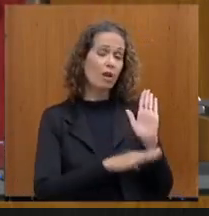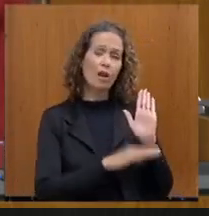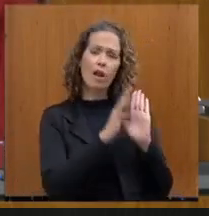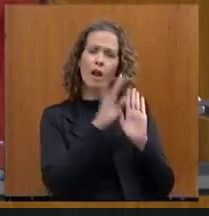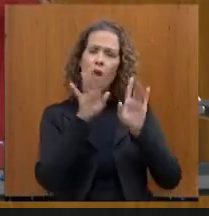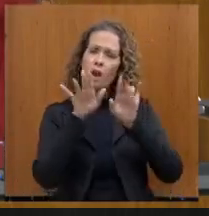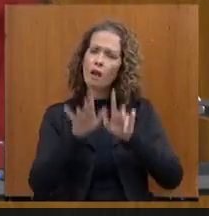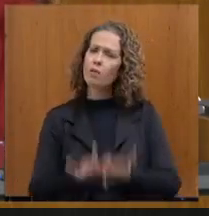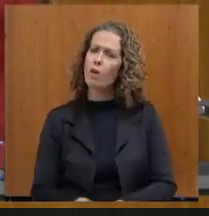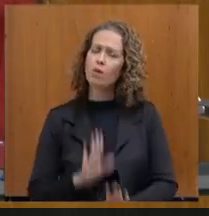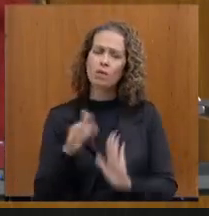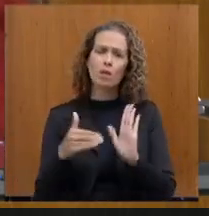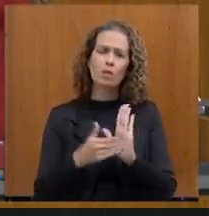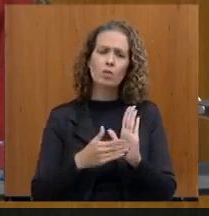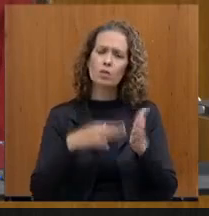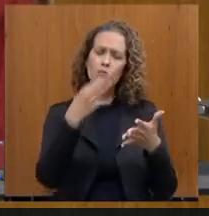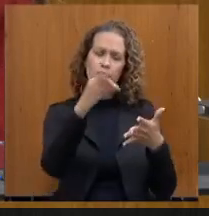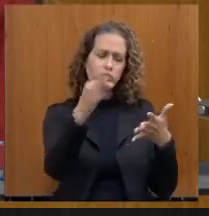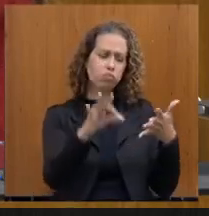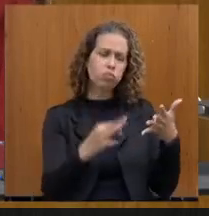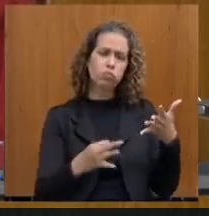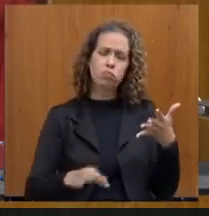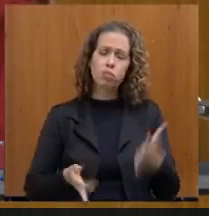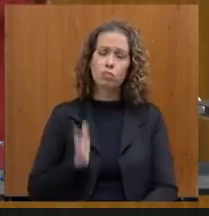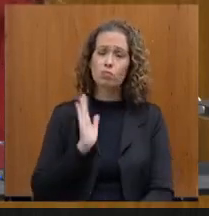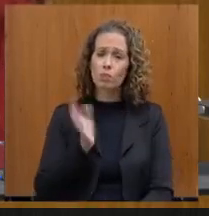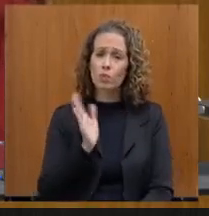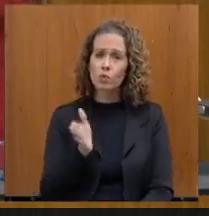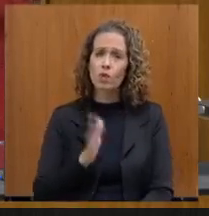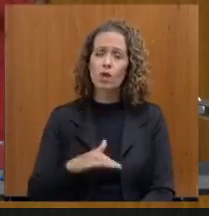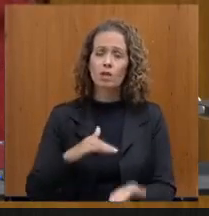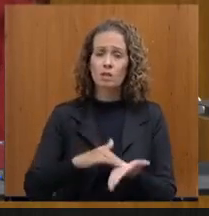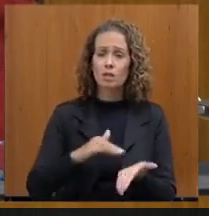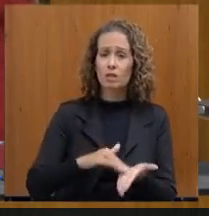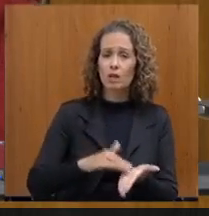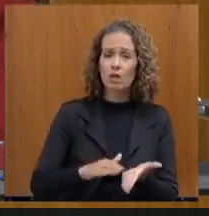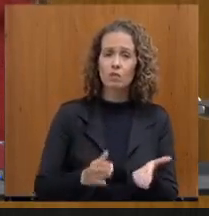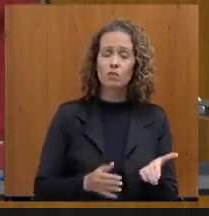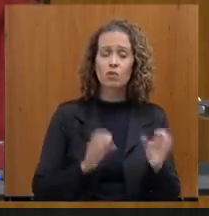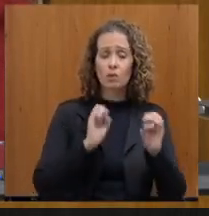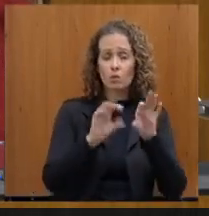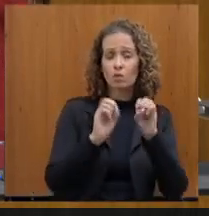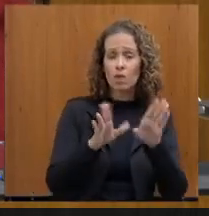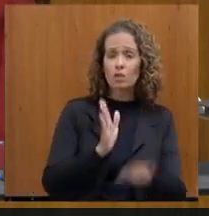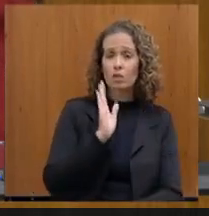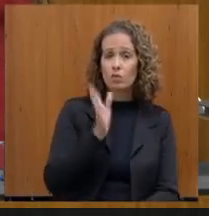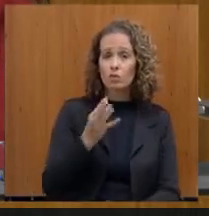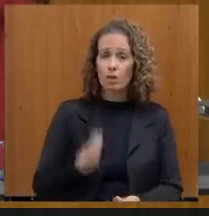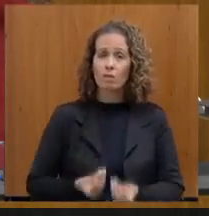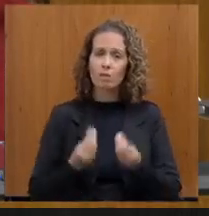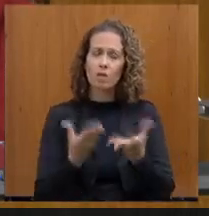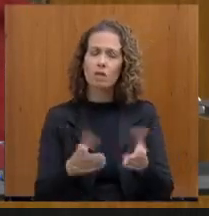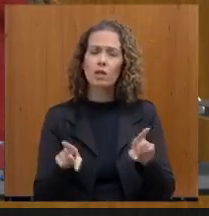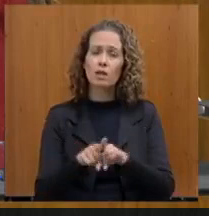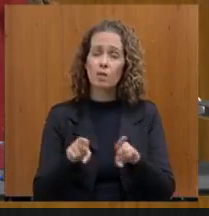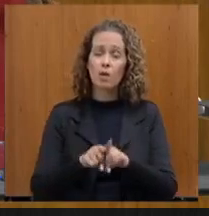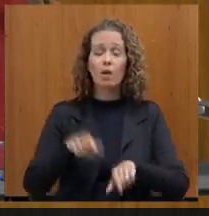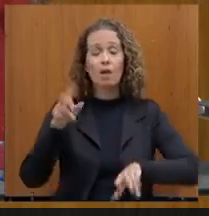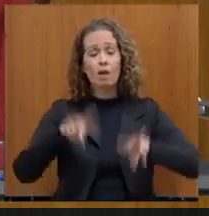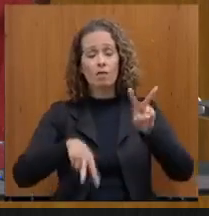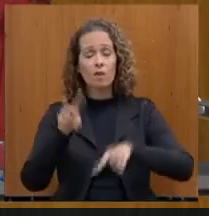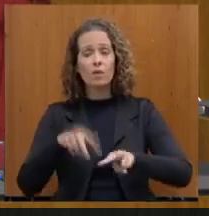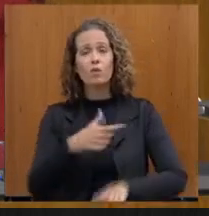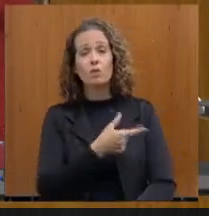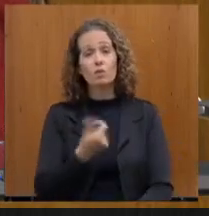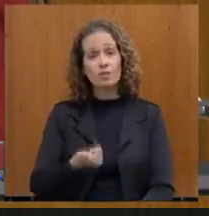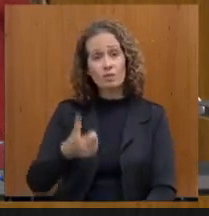fiz uma correção para a secretária de Estado da Educação, que achou que o Tribunal de Contas não havia avaliado as contas, a de 2019 avaliou e